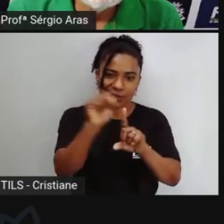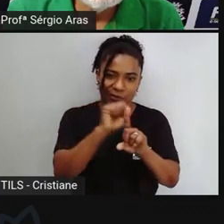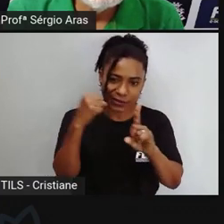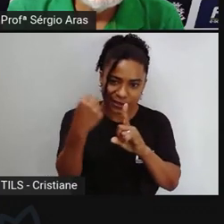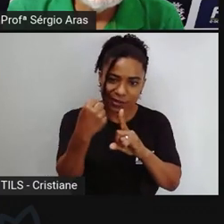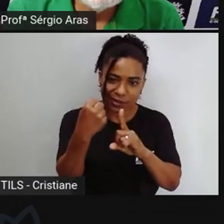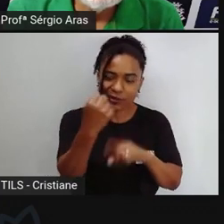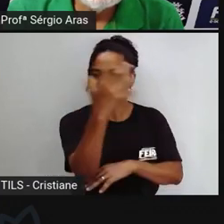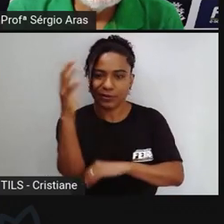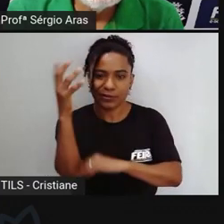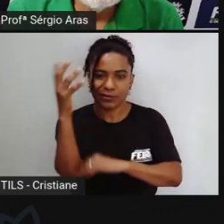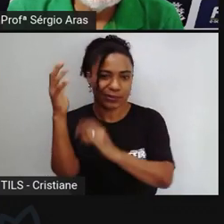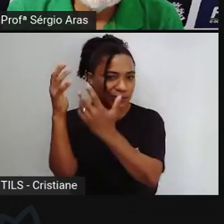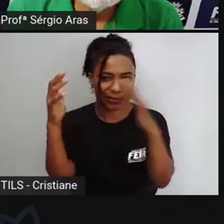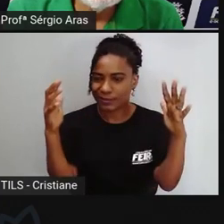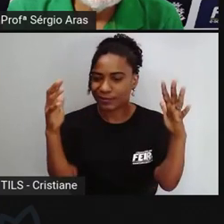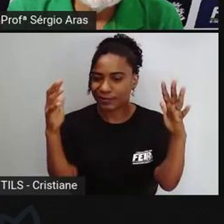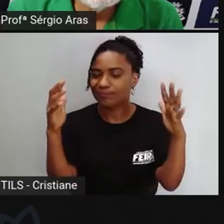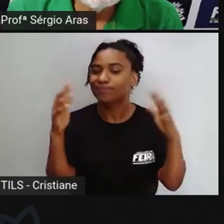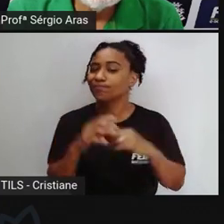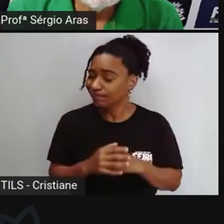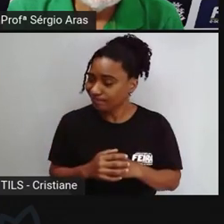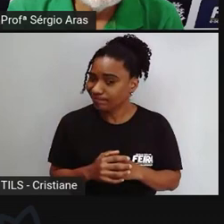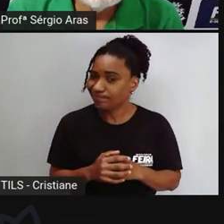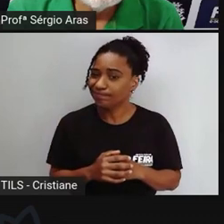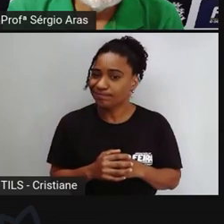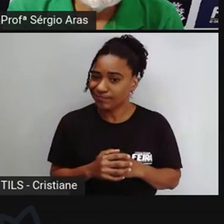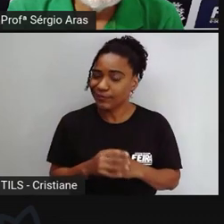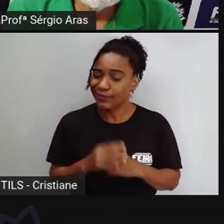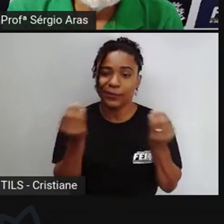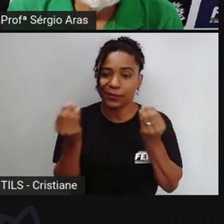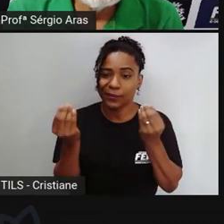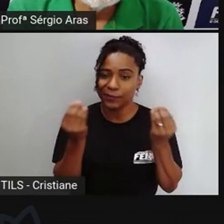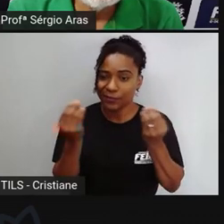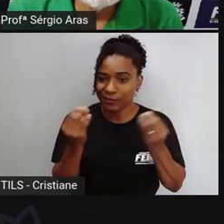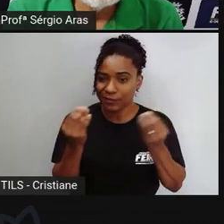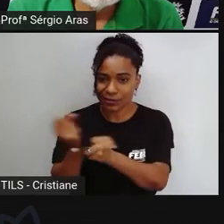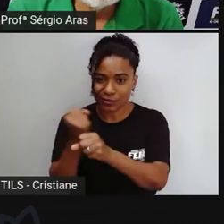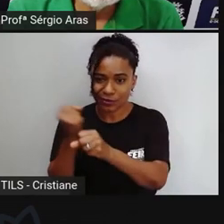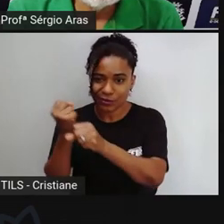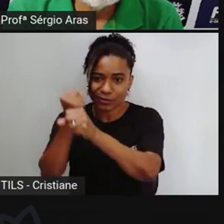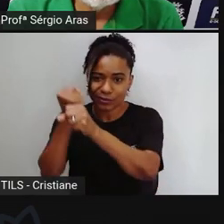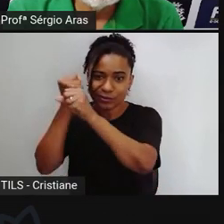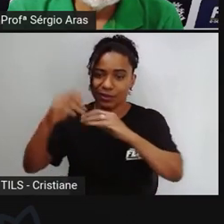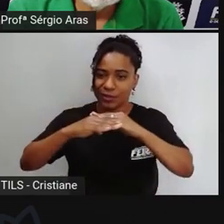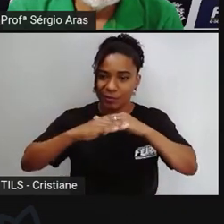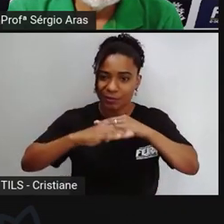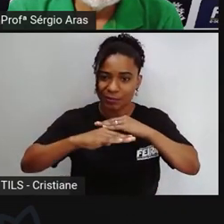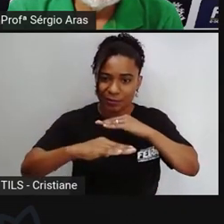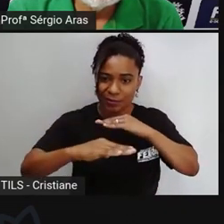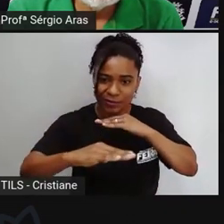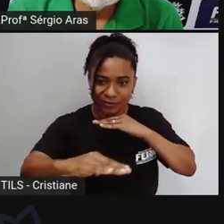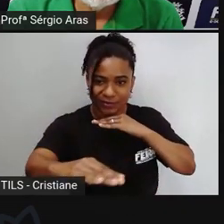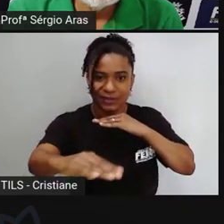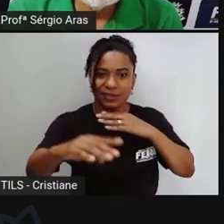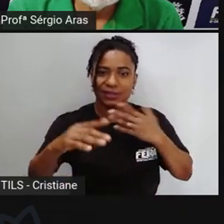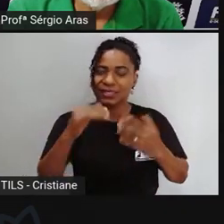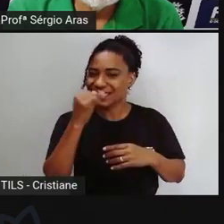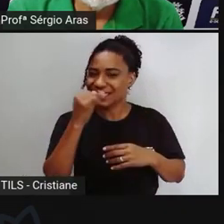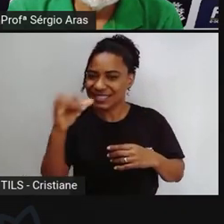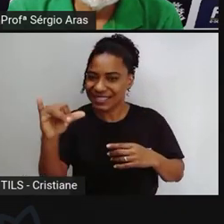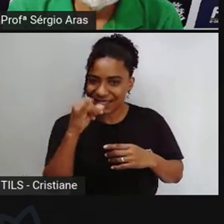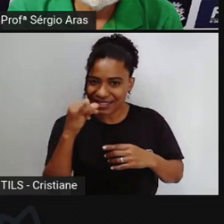não deveriam estar ali no entanto elas estão construindo já tem pavimentação já tem energia elétrica